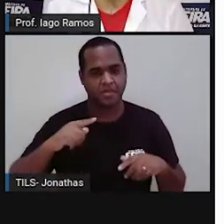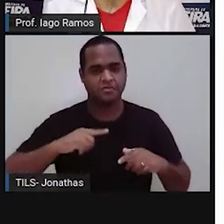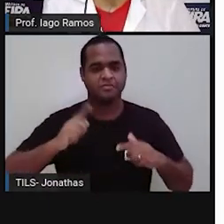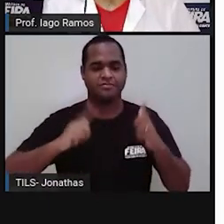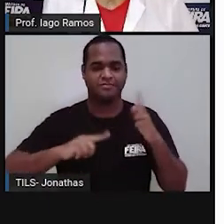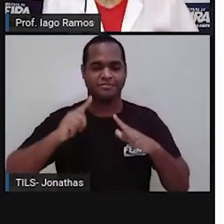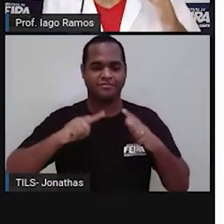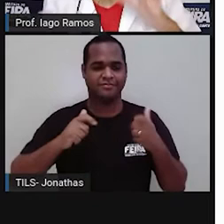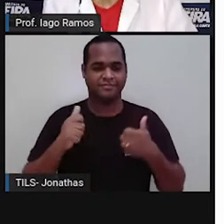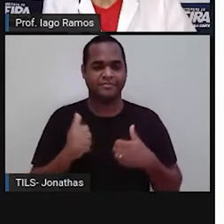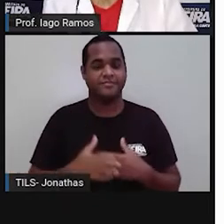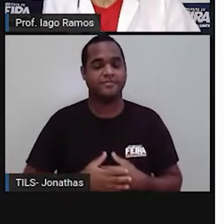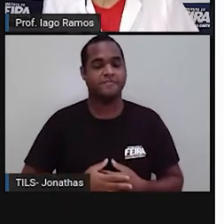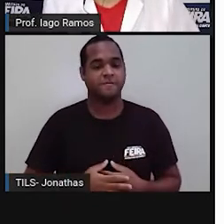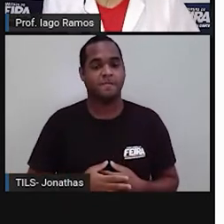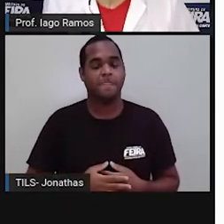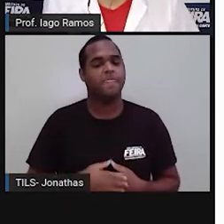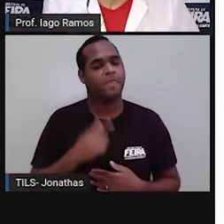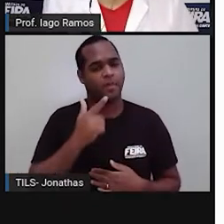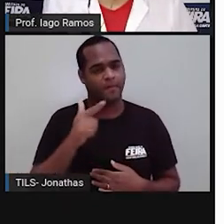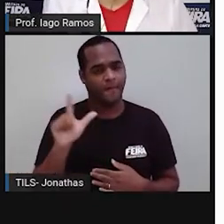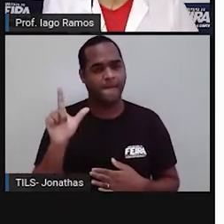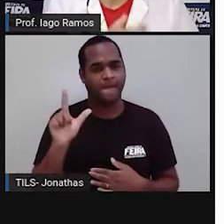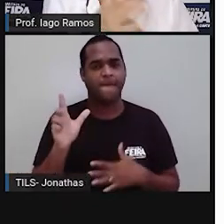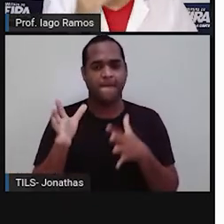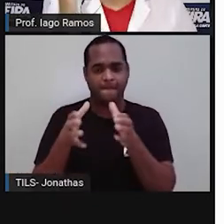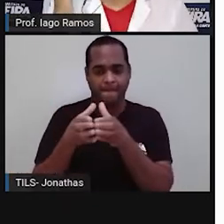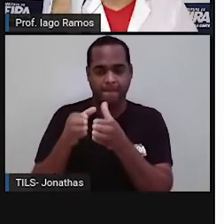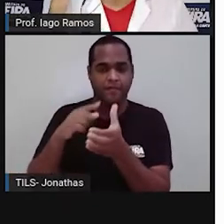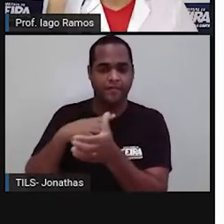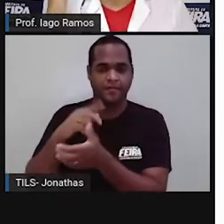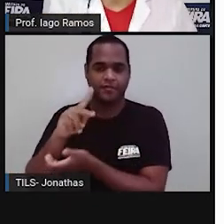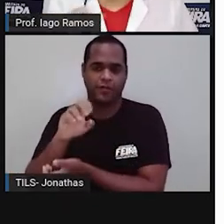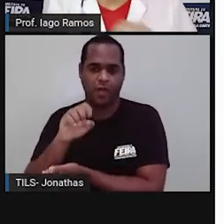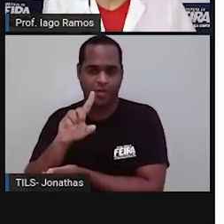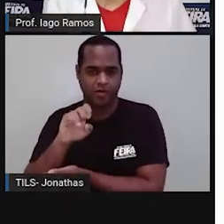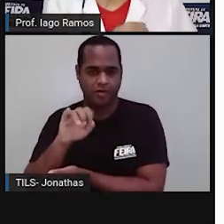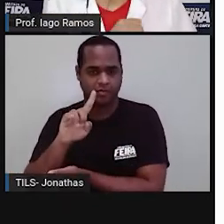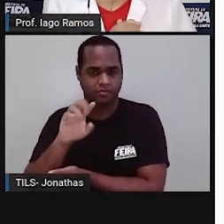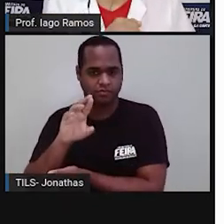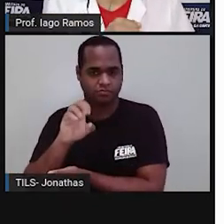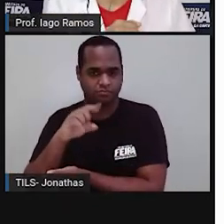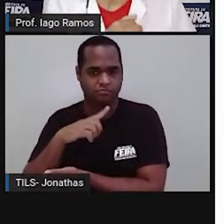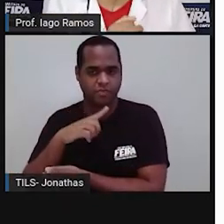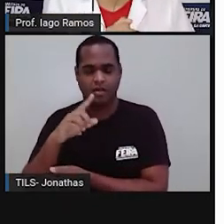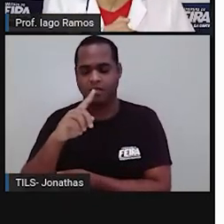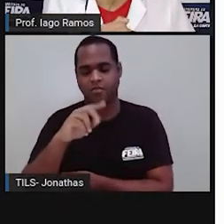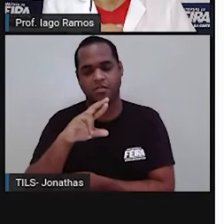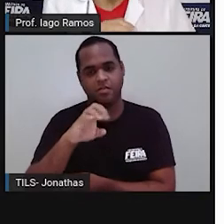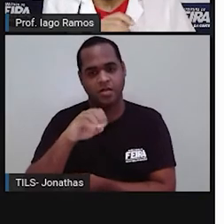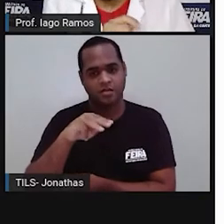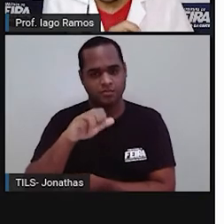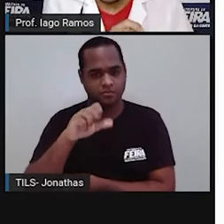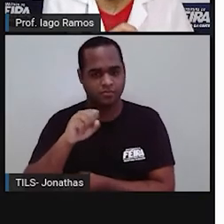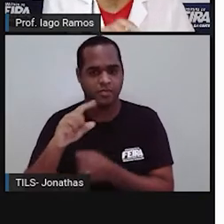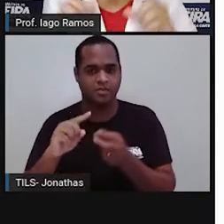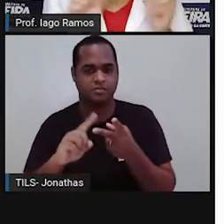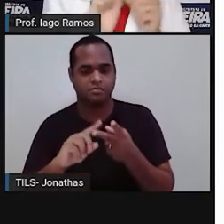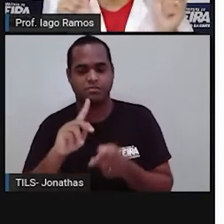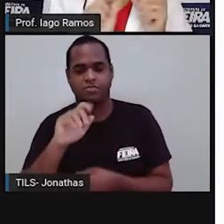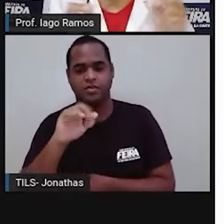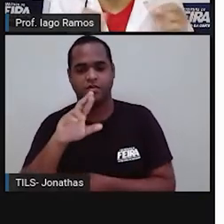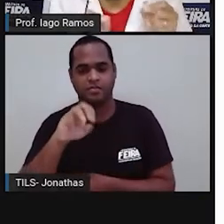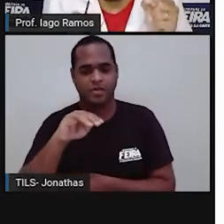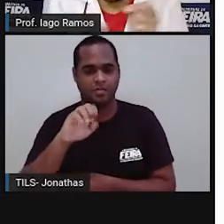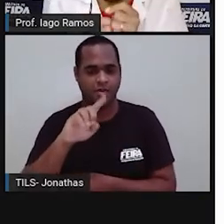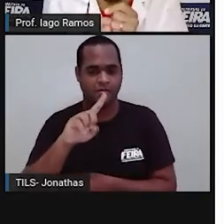tá bom? E o outro grupo, que é o grupo dos poliedros, ficam os prismas e as pirâmides. Esses não